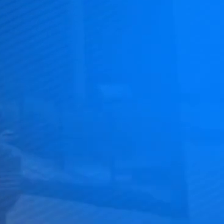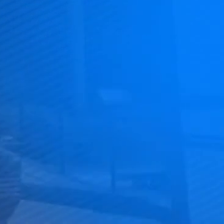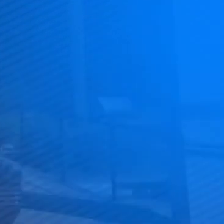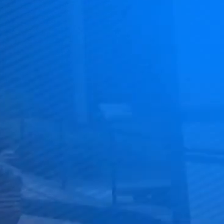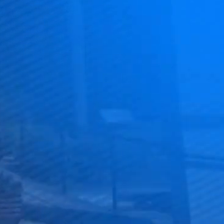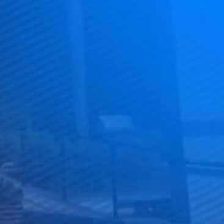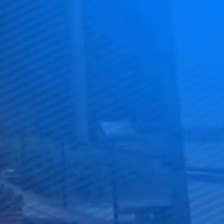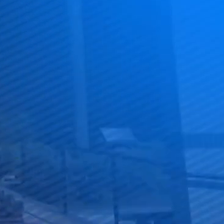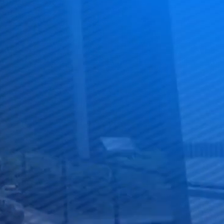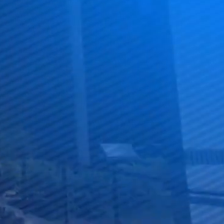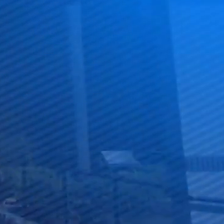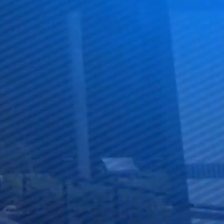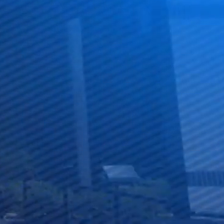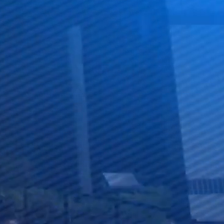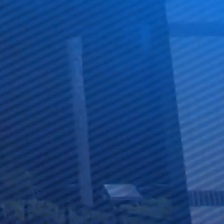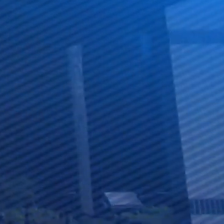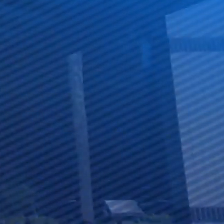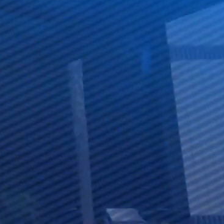Música Música